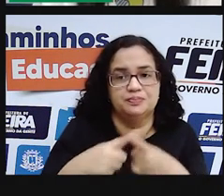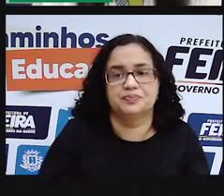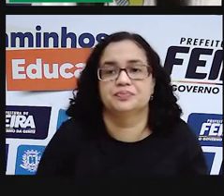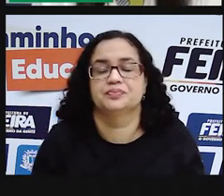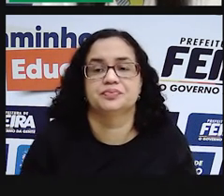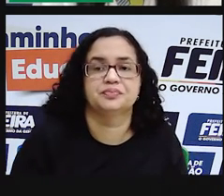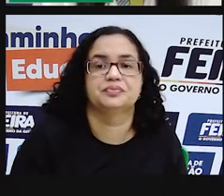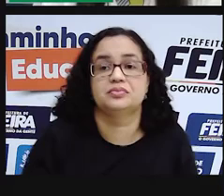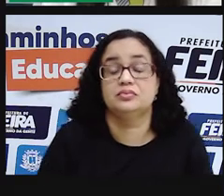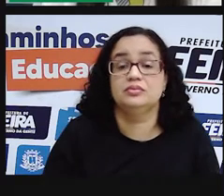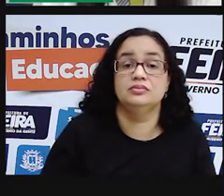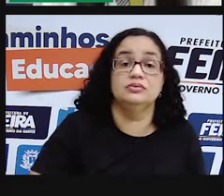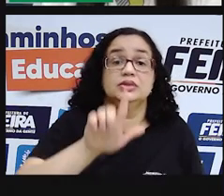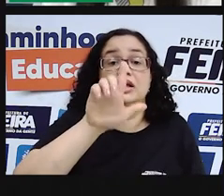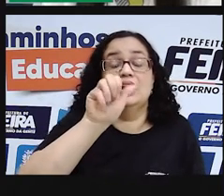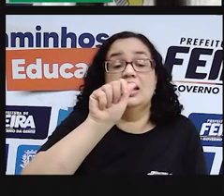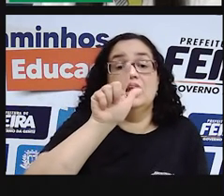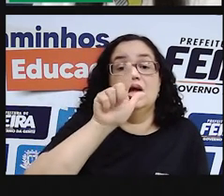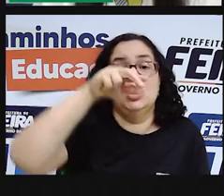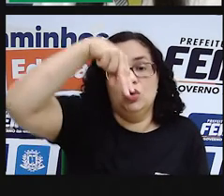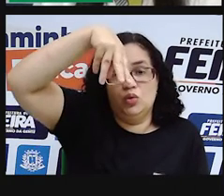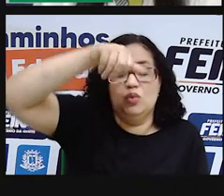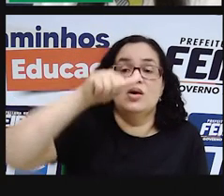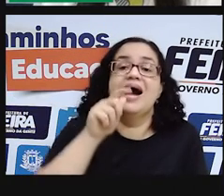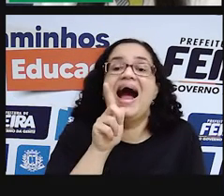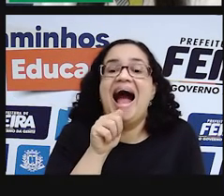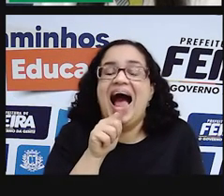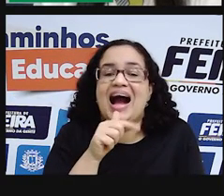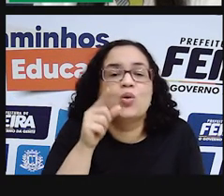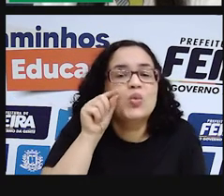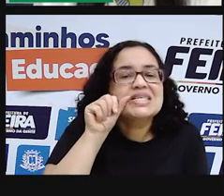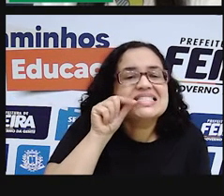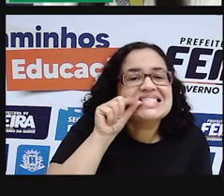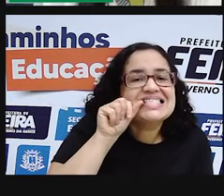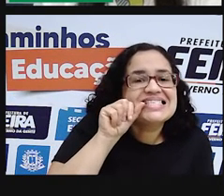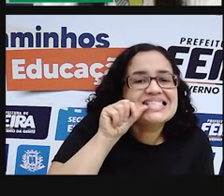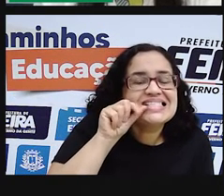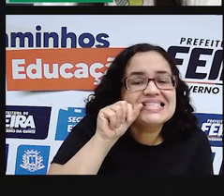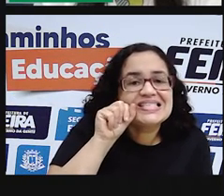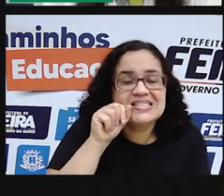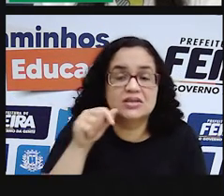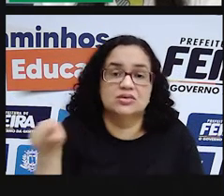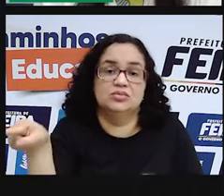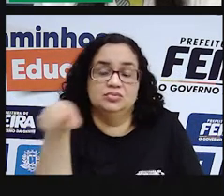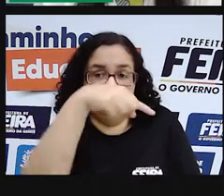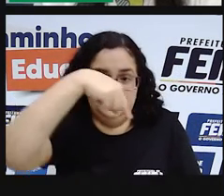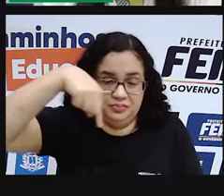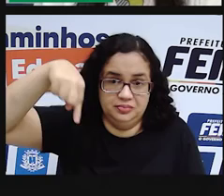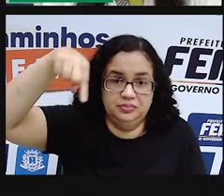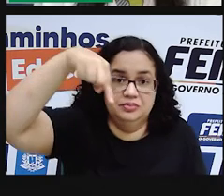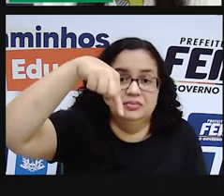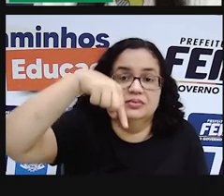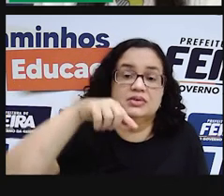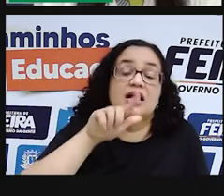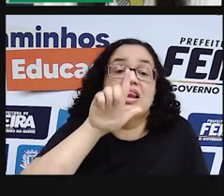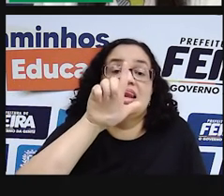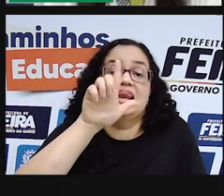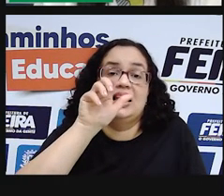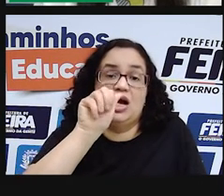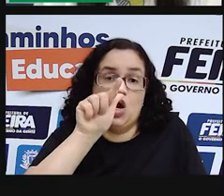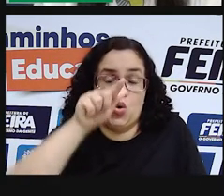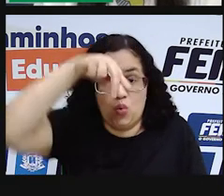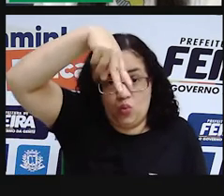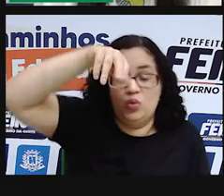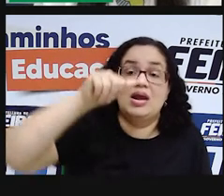Olha, a laguna é um corpo de água salobra ou salgada que fica à borda da costa. Então ela é uma laguna porque